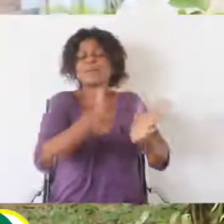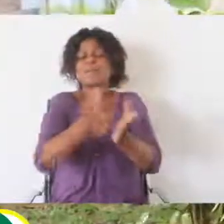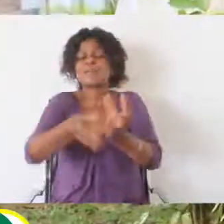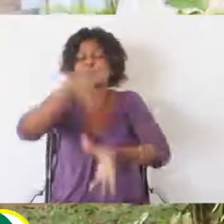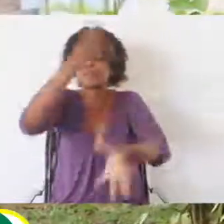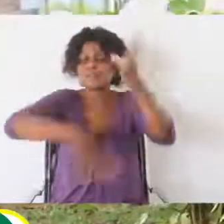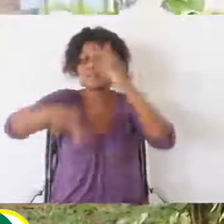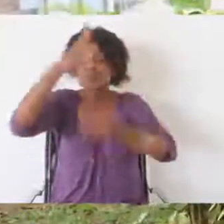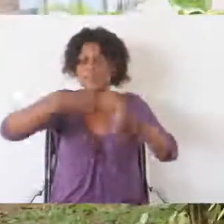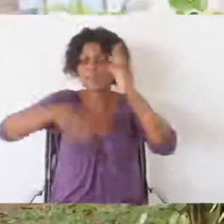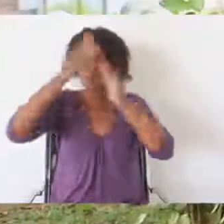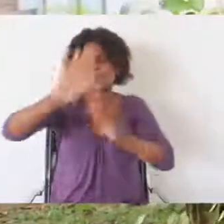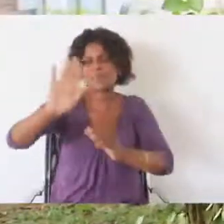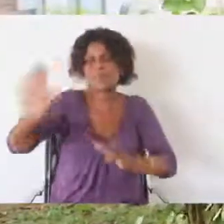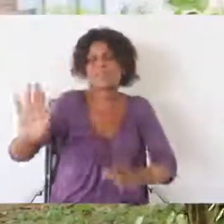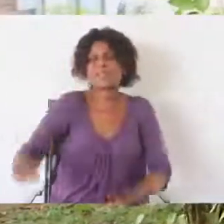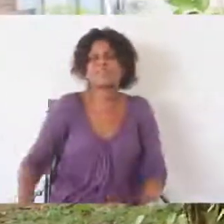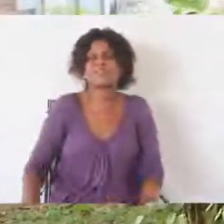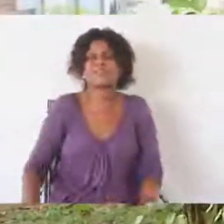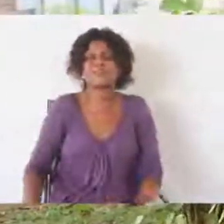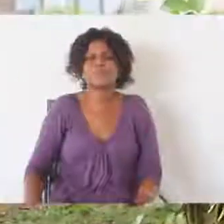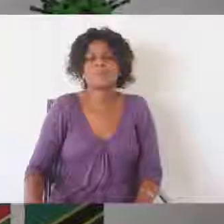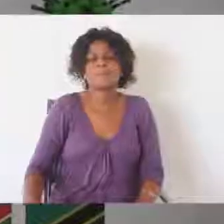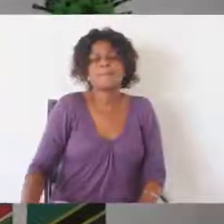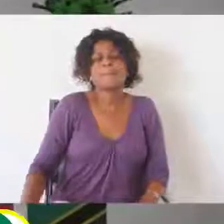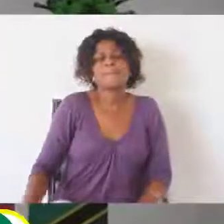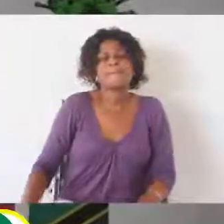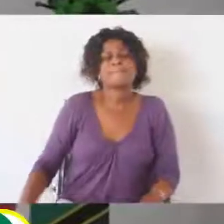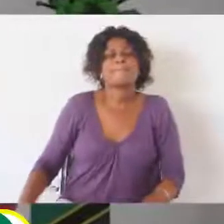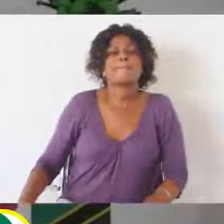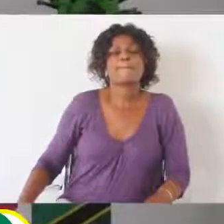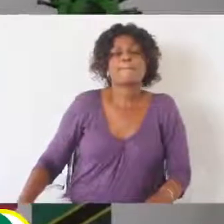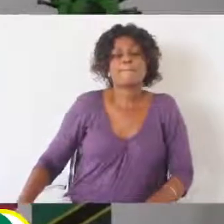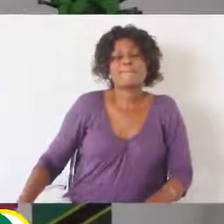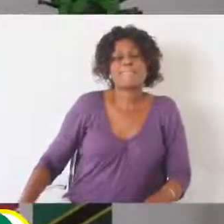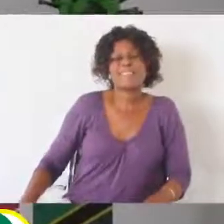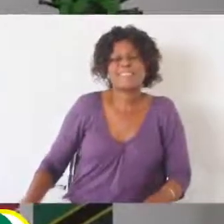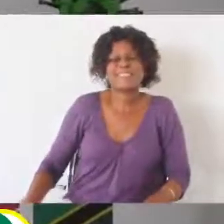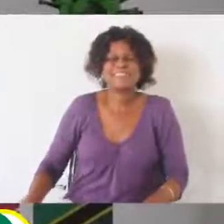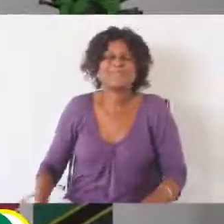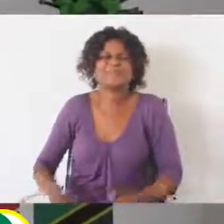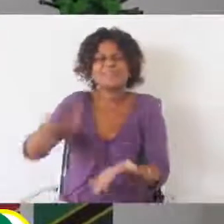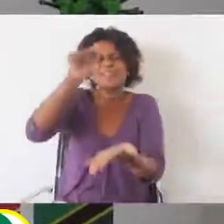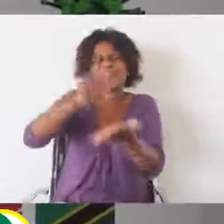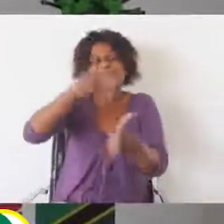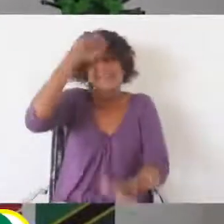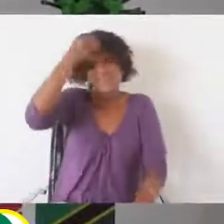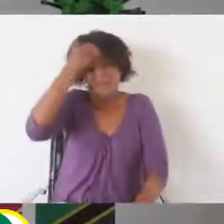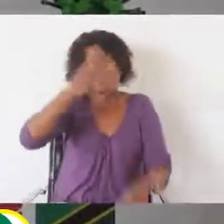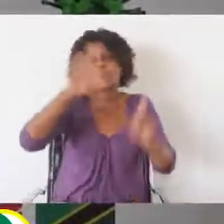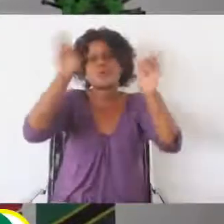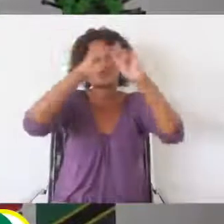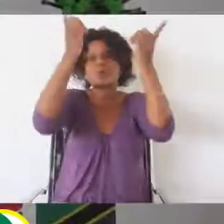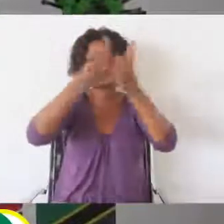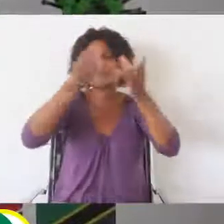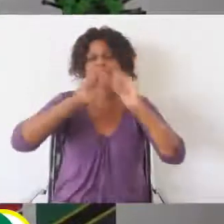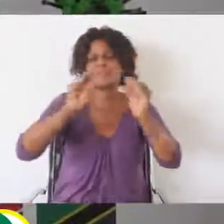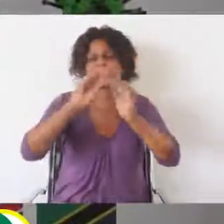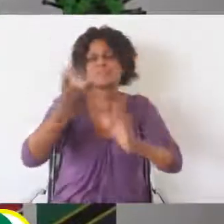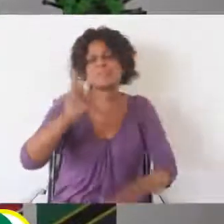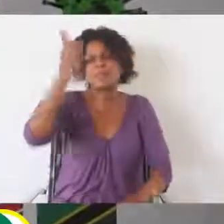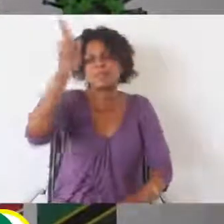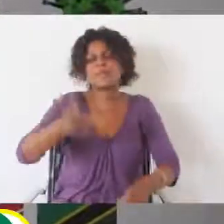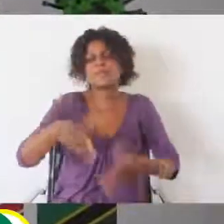Maputo acolhe a Conferência Regional de Ensino à Distância. Especialistas do setor da educação à distância da região